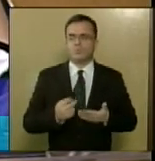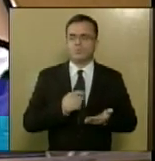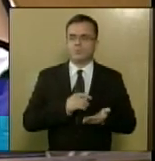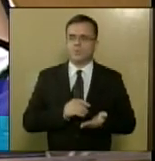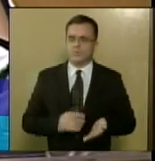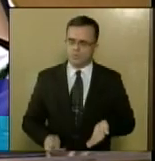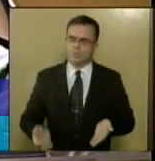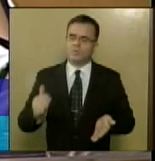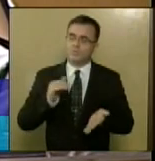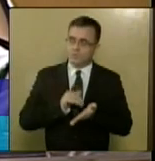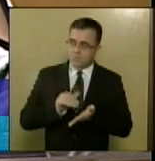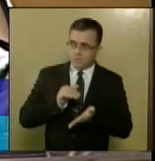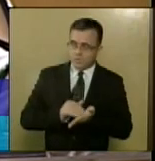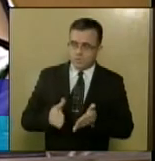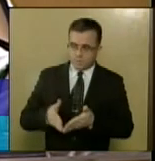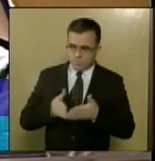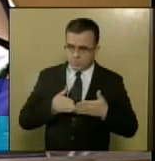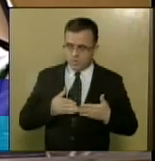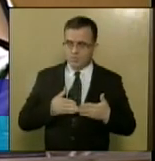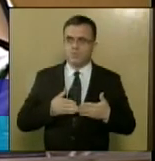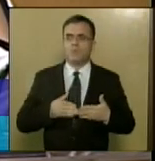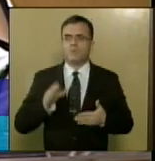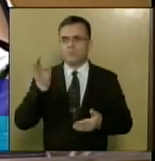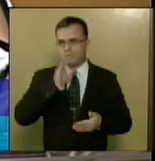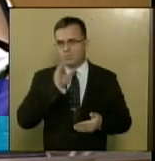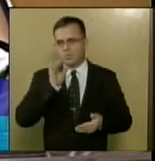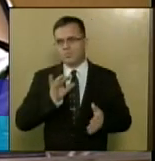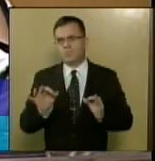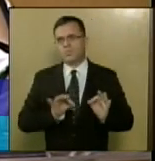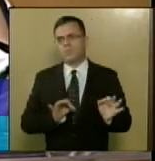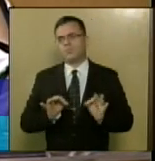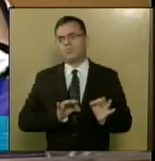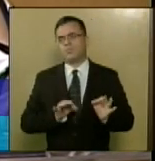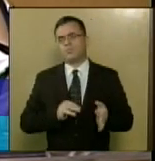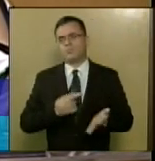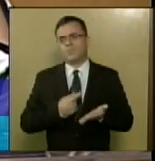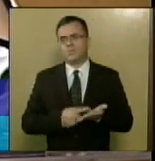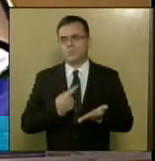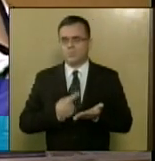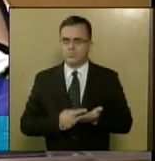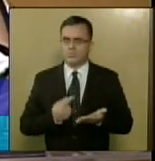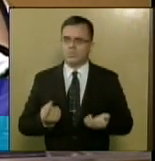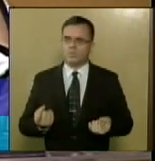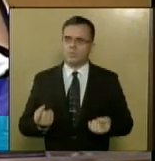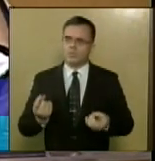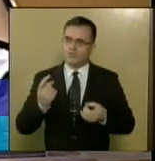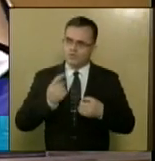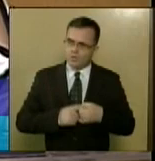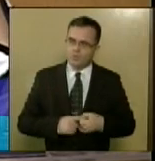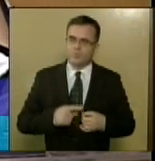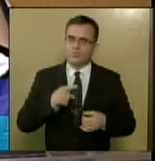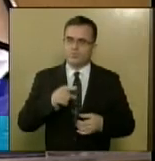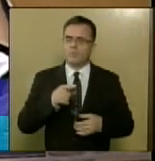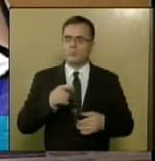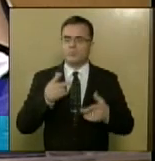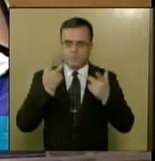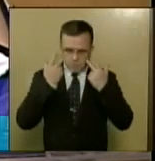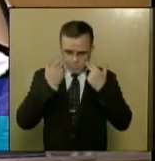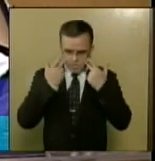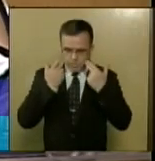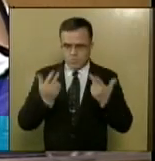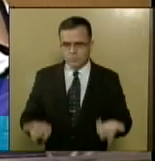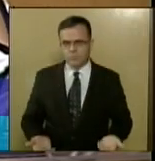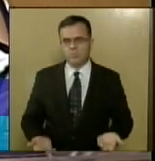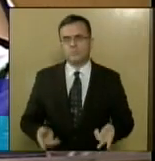Saúde para que veja o mais rápido possível a reposição desses profissionais para que aquele estabelecimento volte à sua normalidade, seu